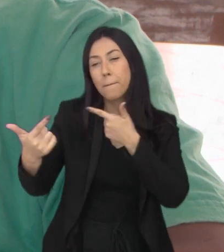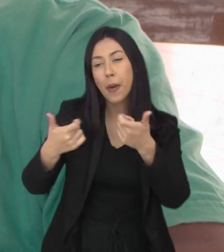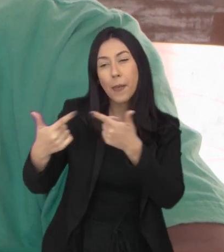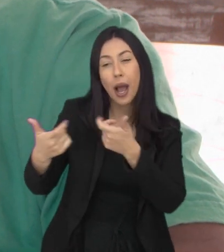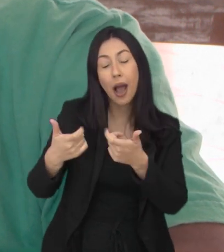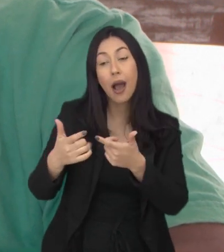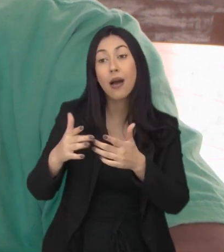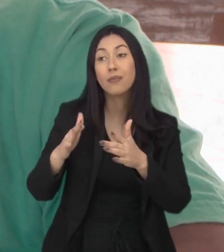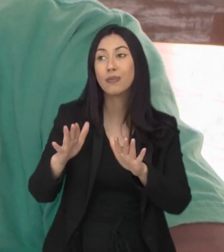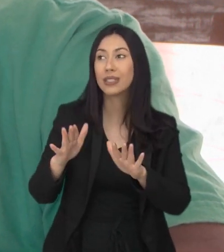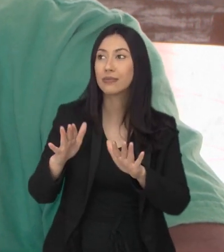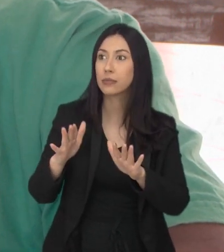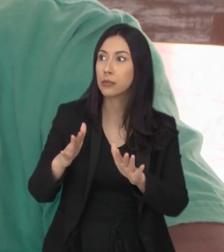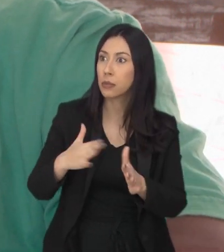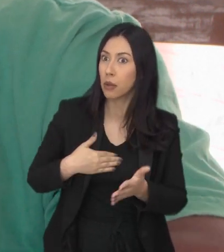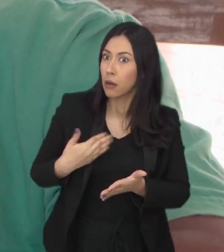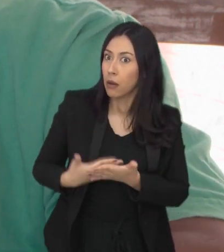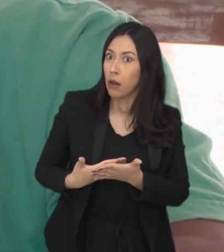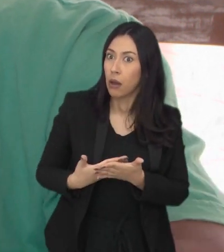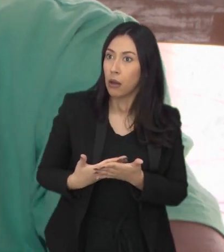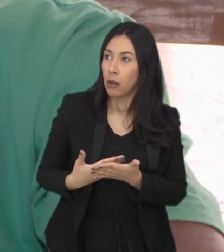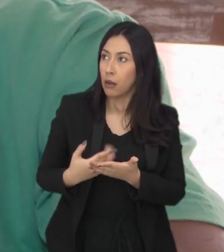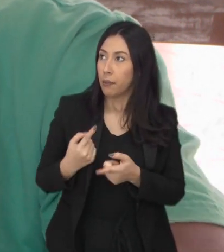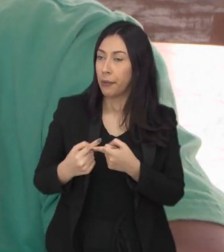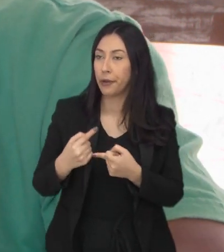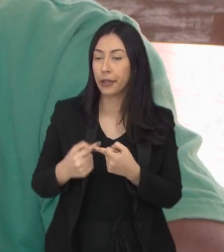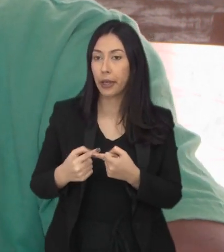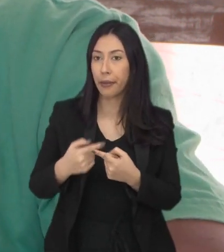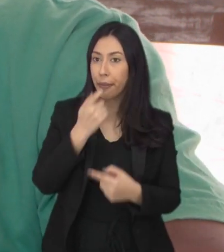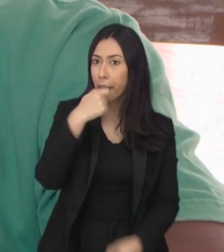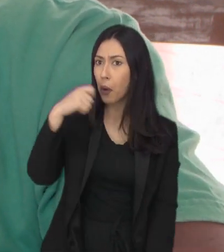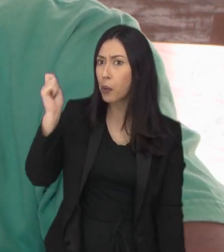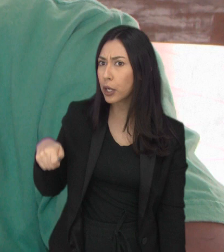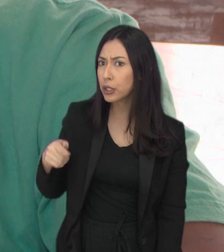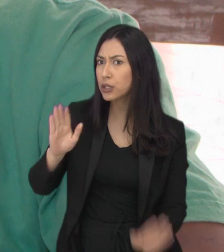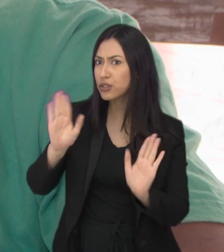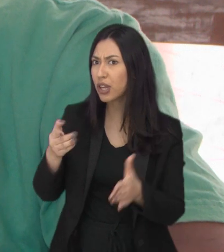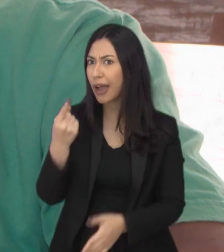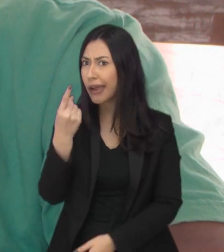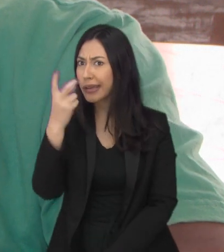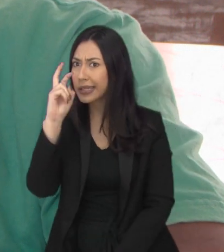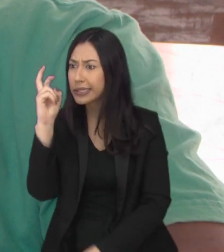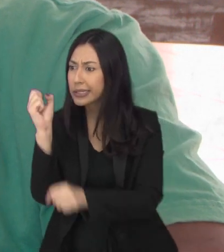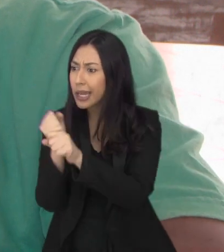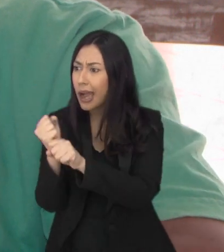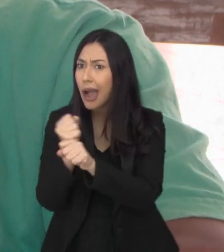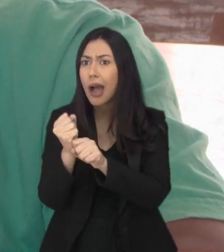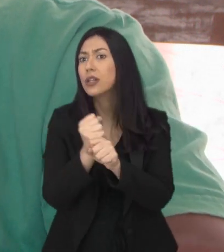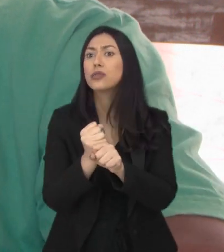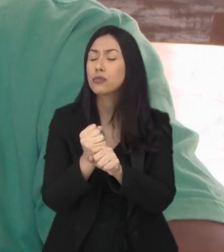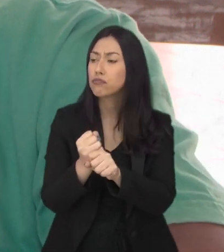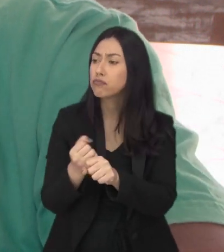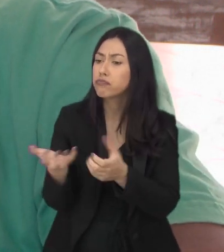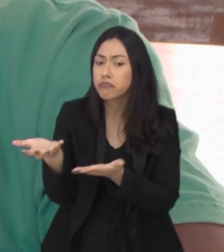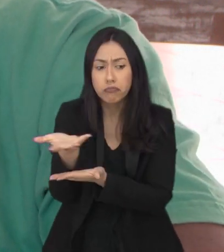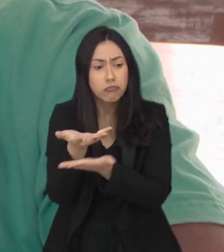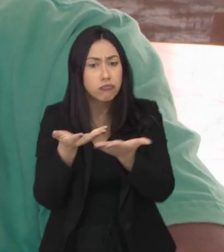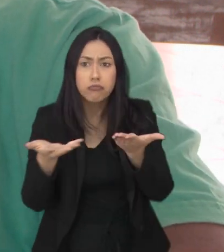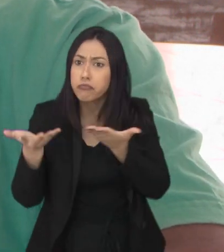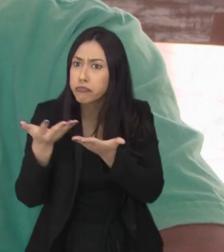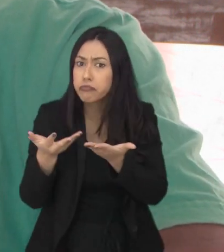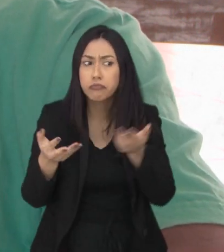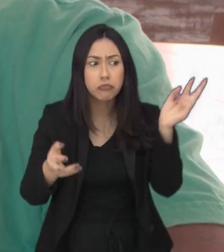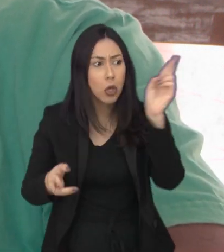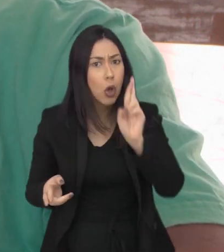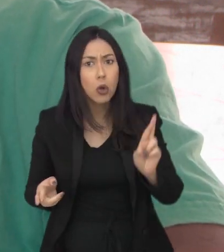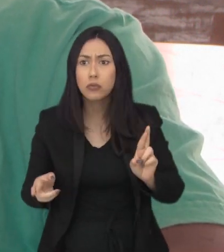Mas, de qualquer forma, pegou-se de surpresa porque é o pouco que eu conheço da história da Ucrânia. Já há 15 anos lá, a Ucrânia e a Rússia sempre tiveram um bom